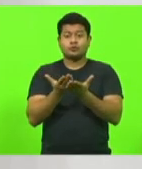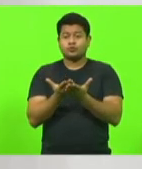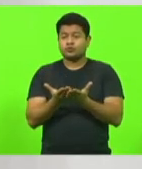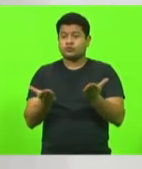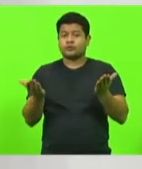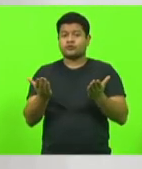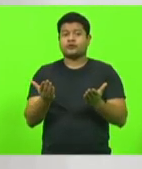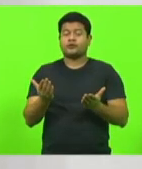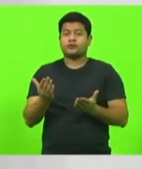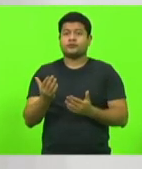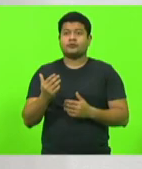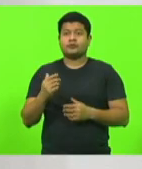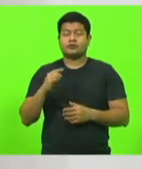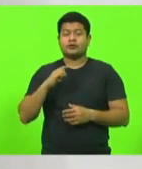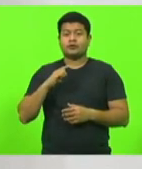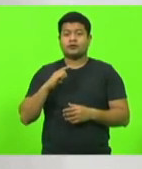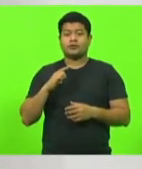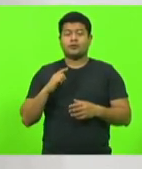grupo do Telegram,